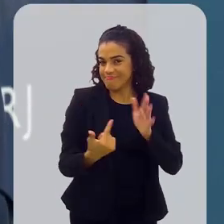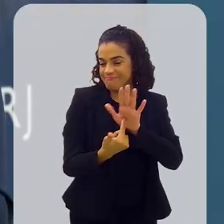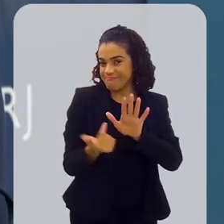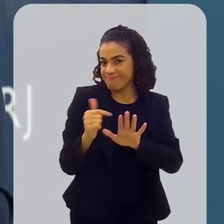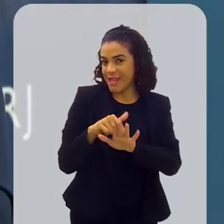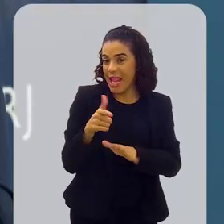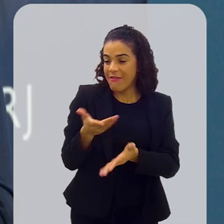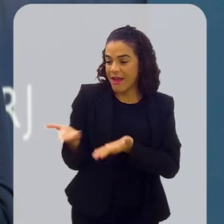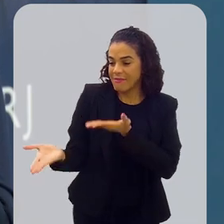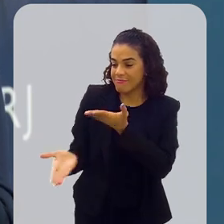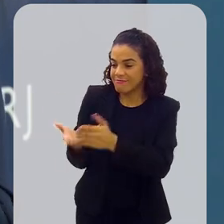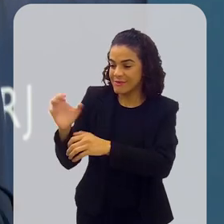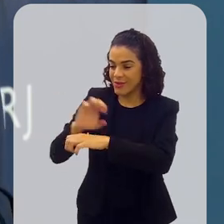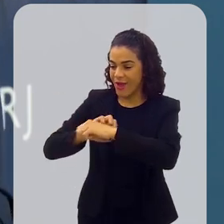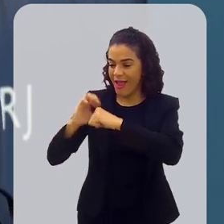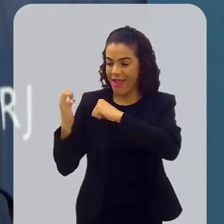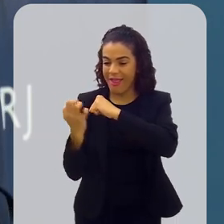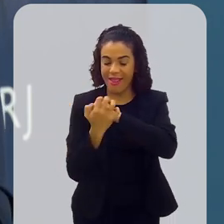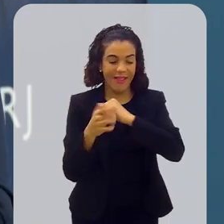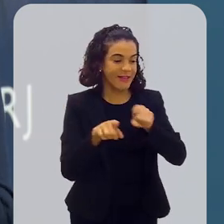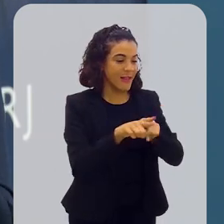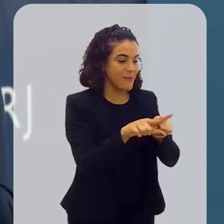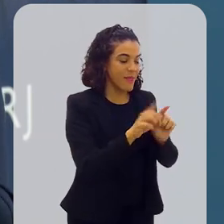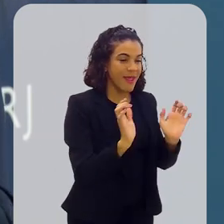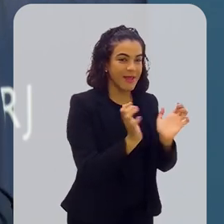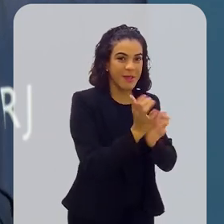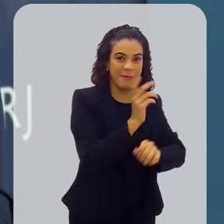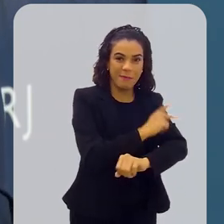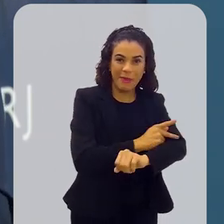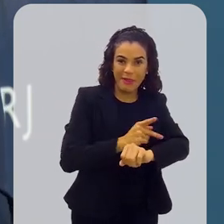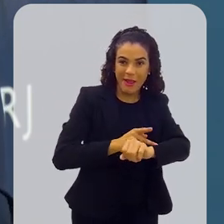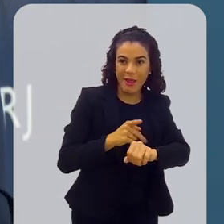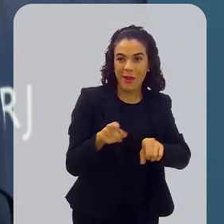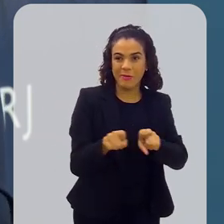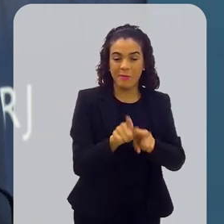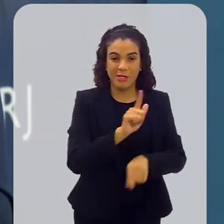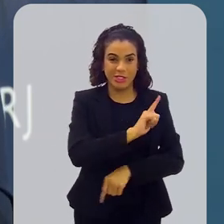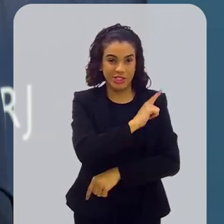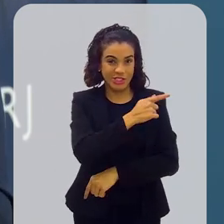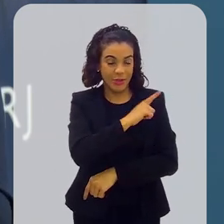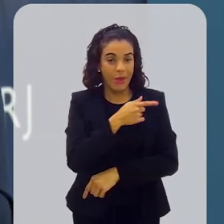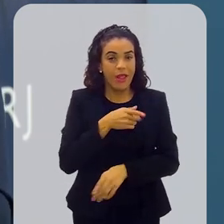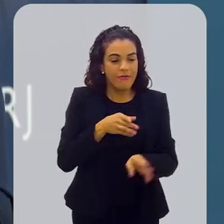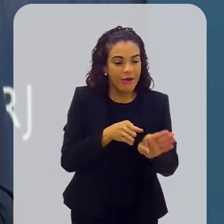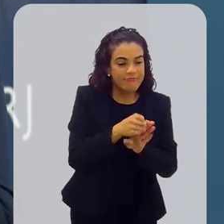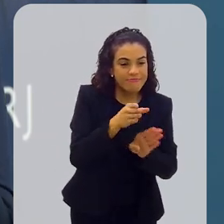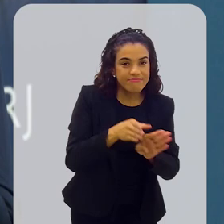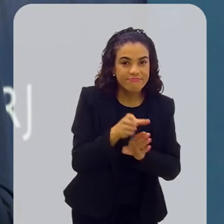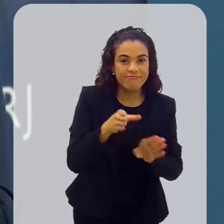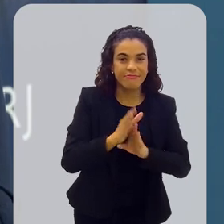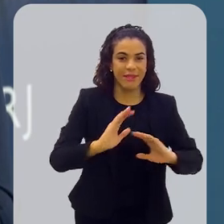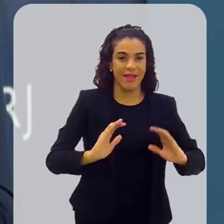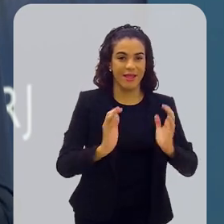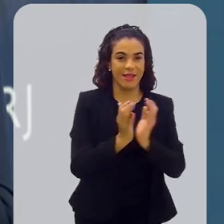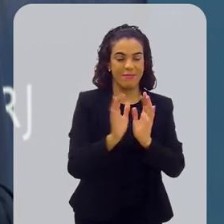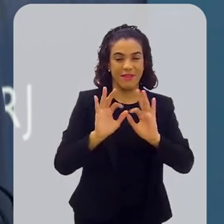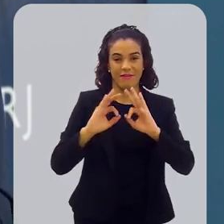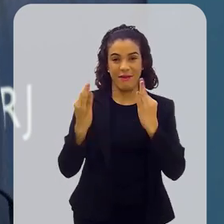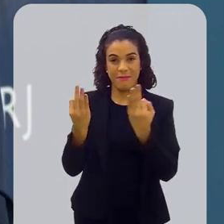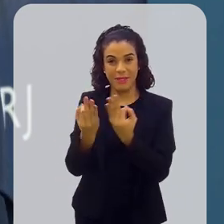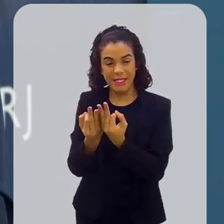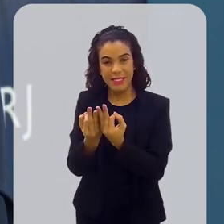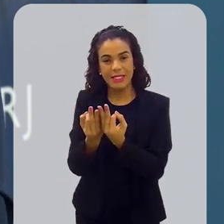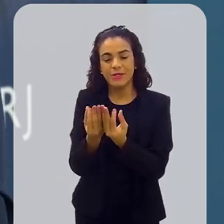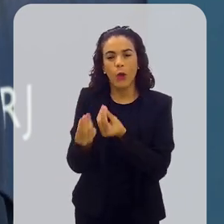permear o trabalho dos mediadores escolares, o trabalho da equipe pedagógica e diretiva e gestão. Ele vai nortear o trabalho